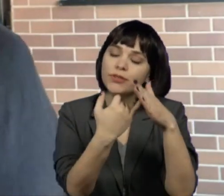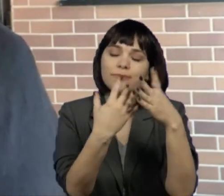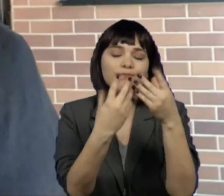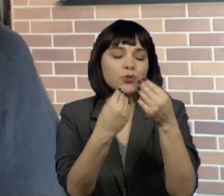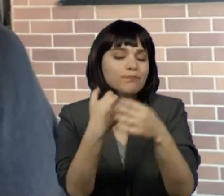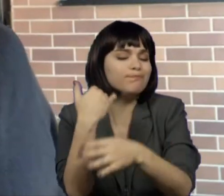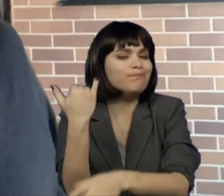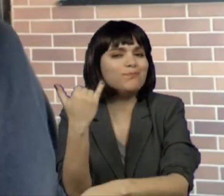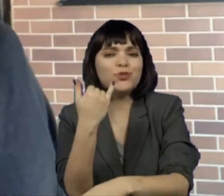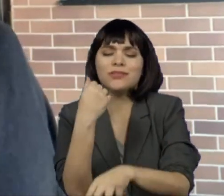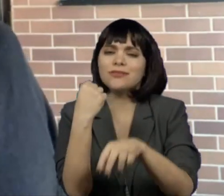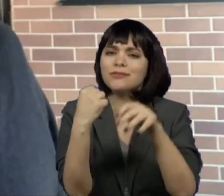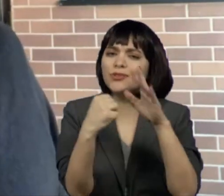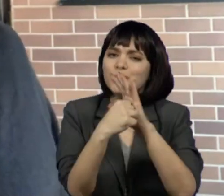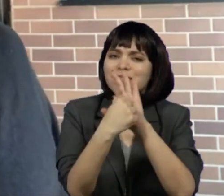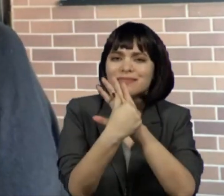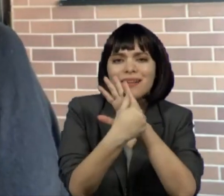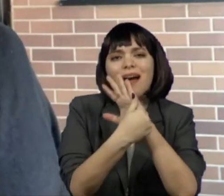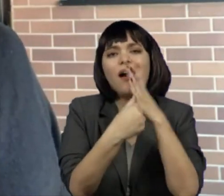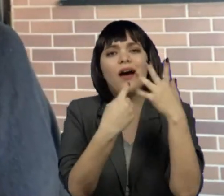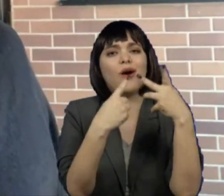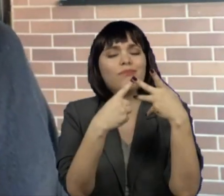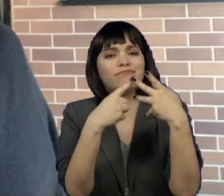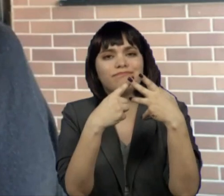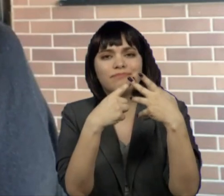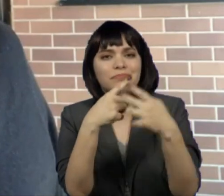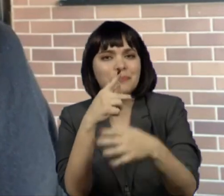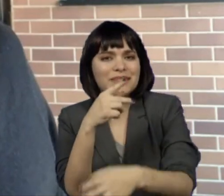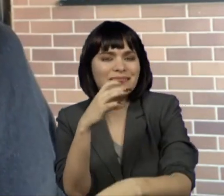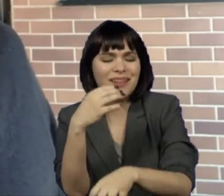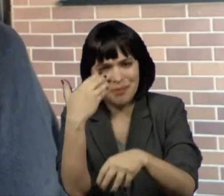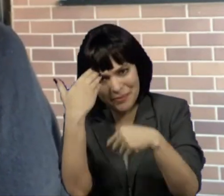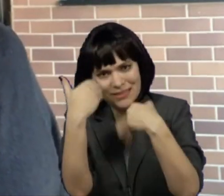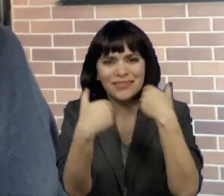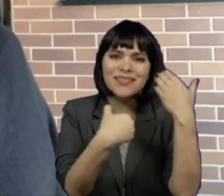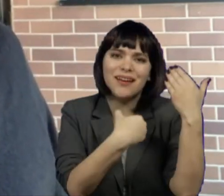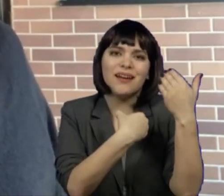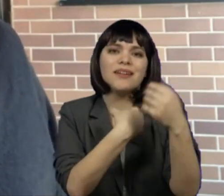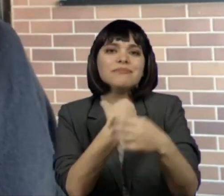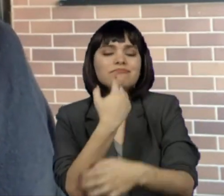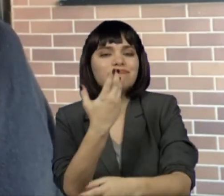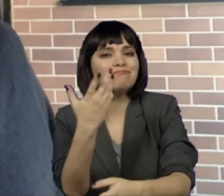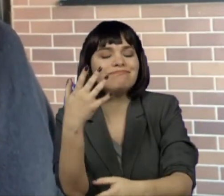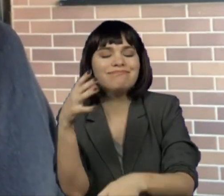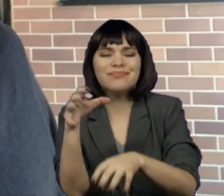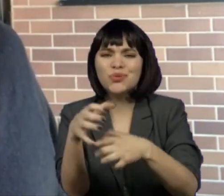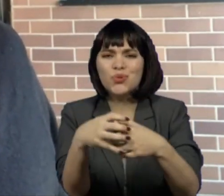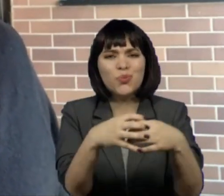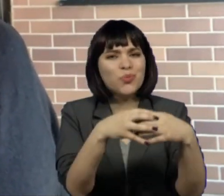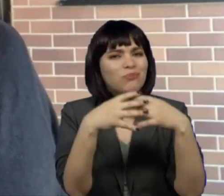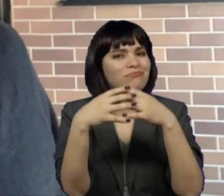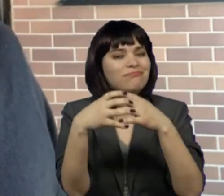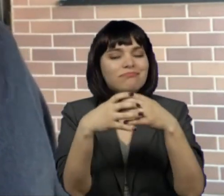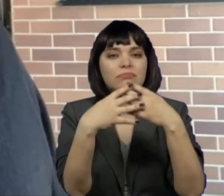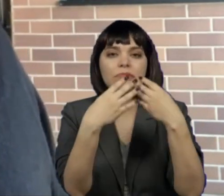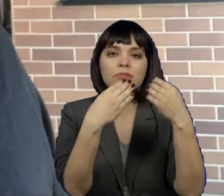pessoas com paralisia cerebral, enfim, entre outros diversos grupos, estão padecendo de uma forma importante de falta